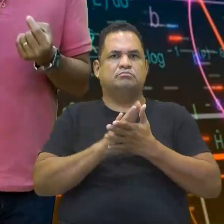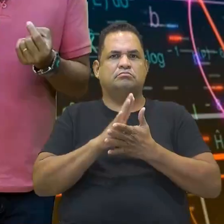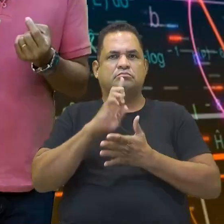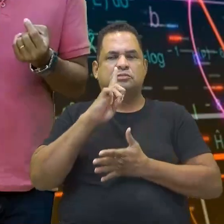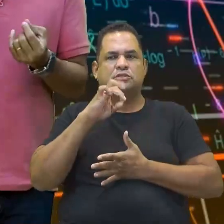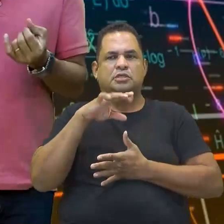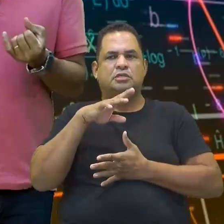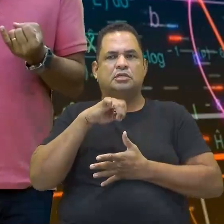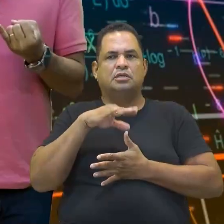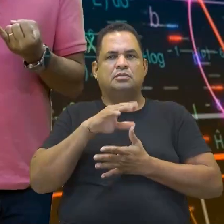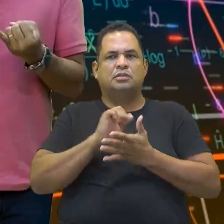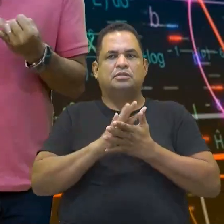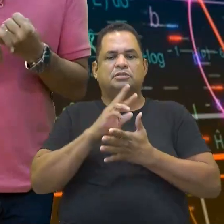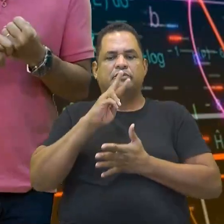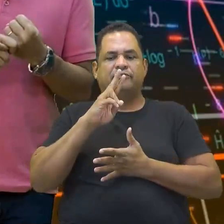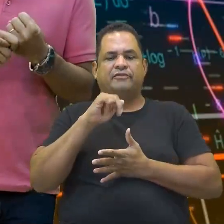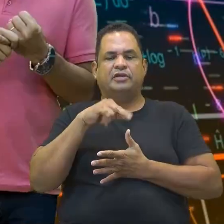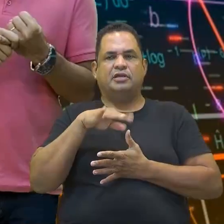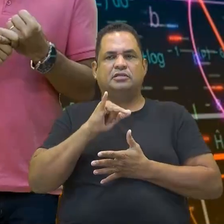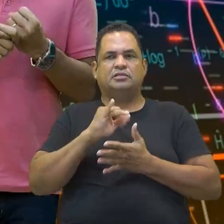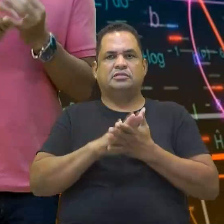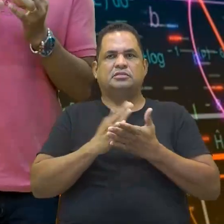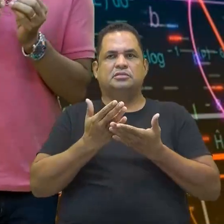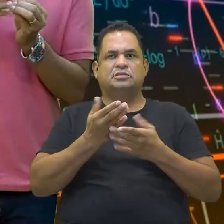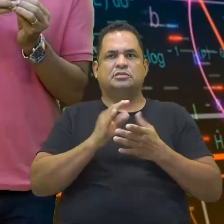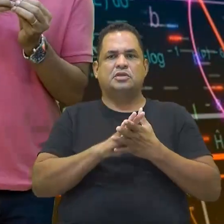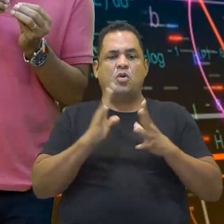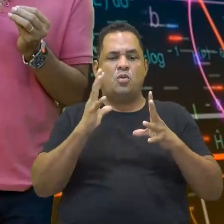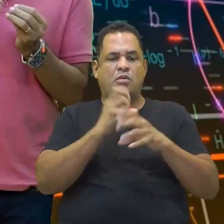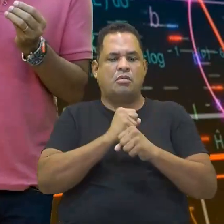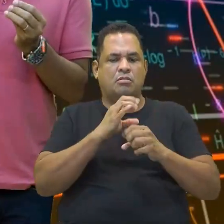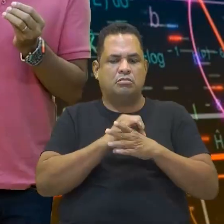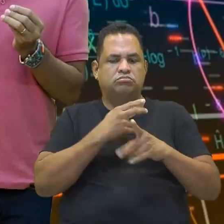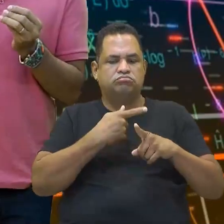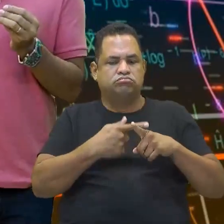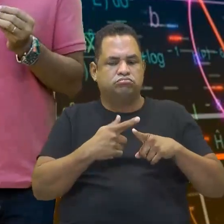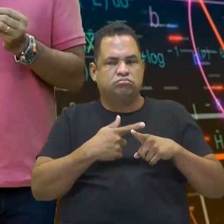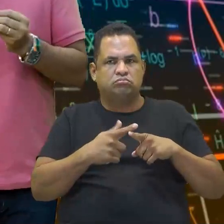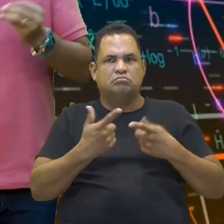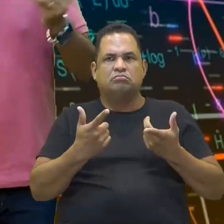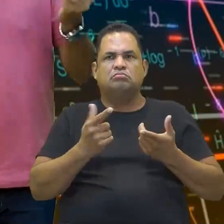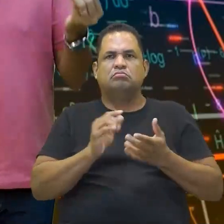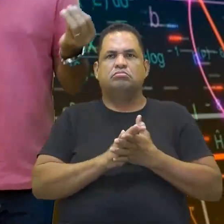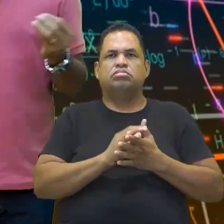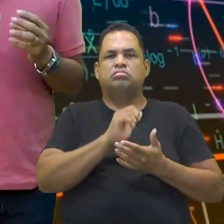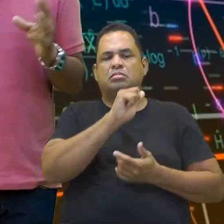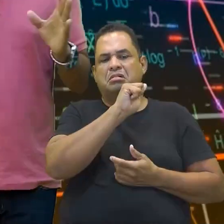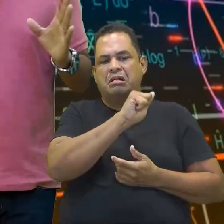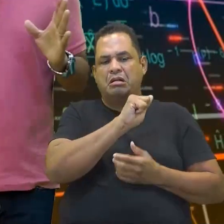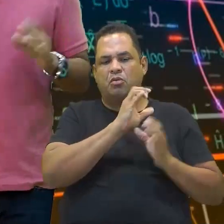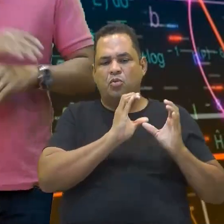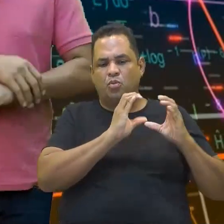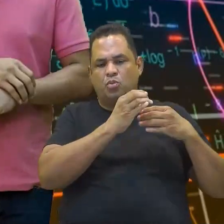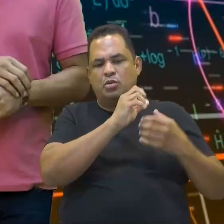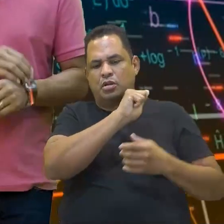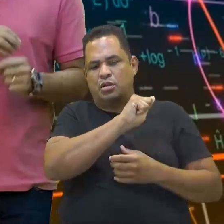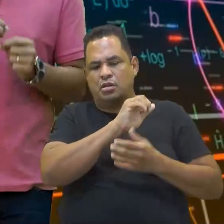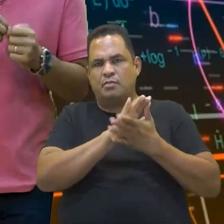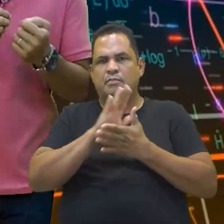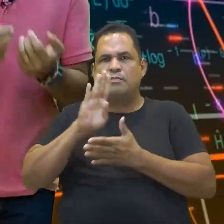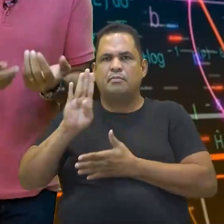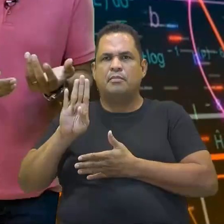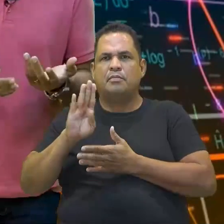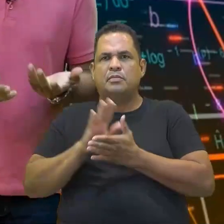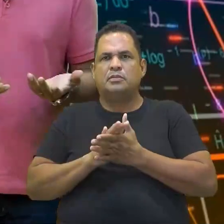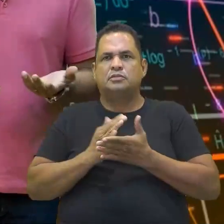parte bem legal, porque são problemas, aí deixa um pouquinho. Ah, o conjunto A, o conjunto B, deixa isso um pouquinho. Vai trabalhar